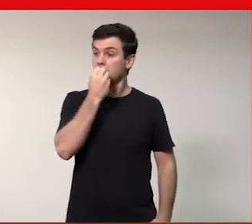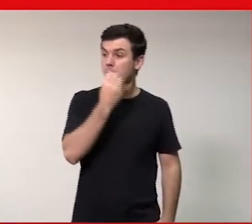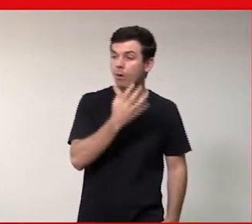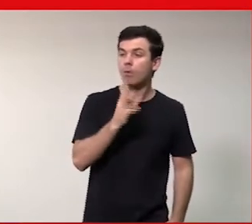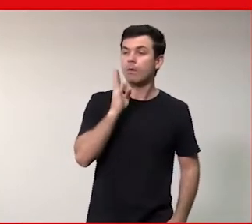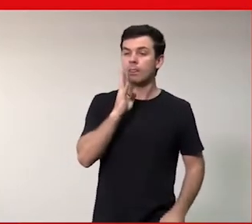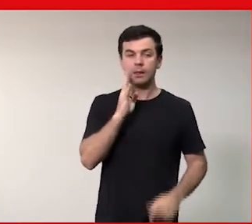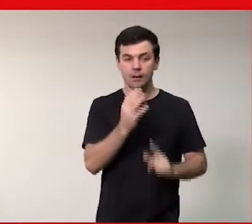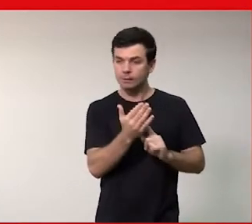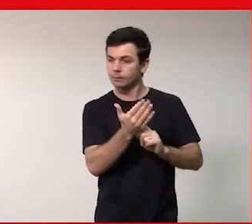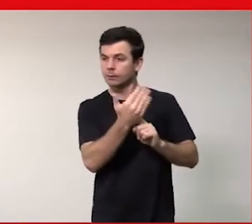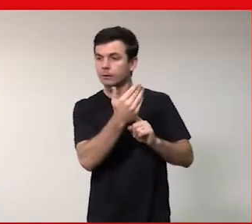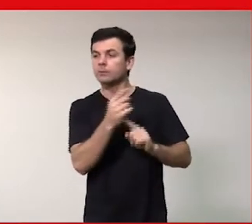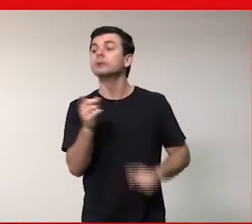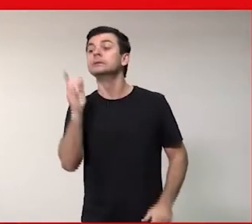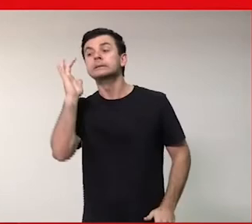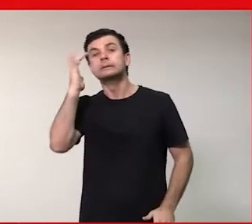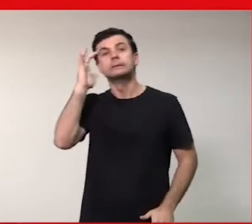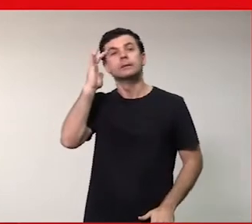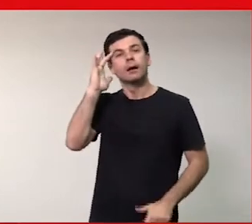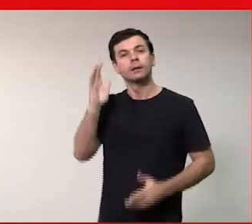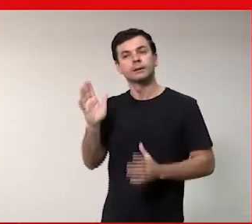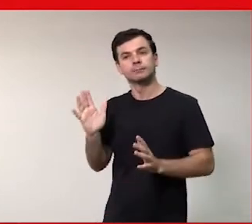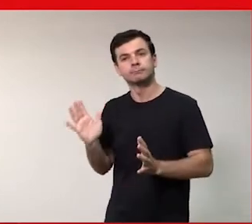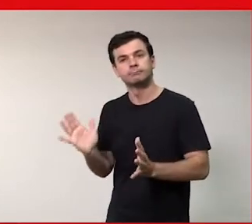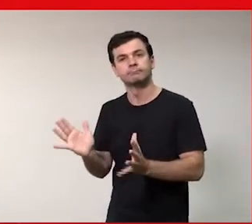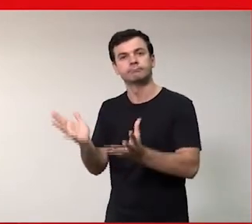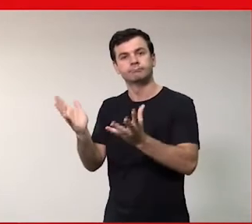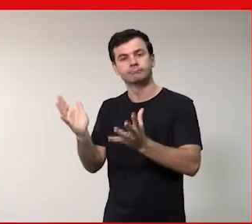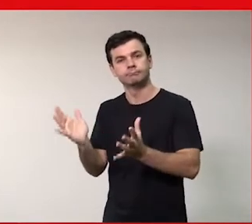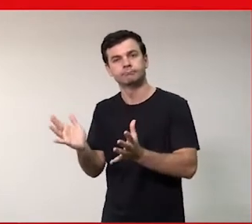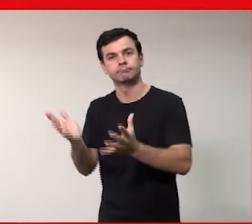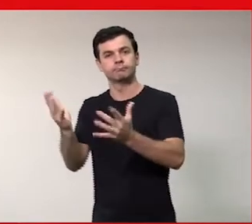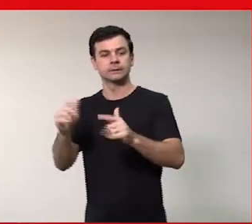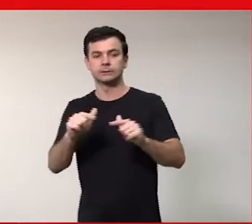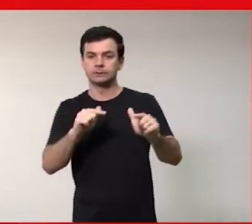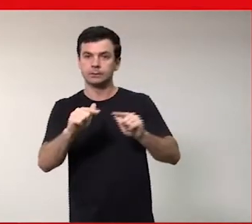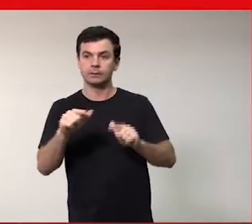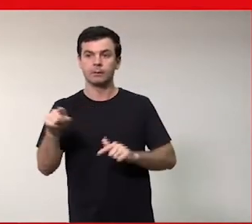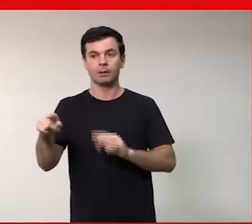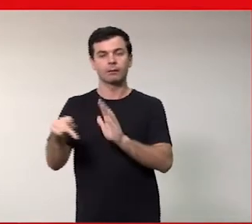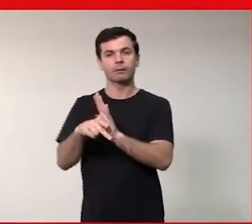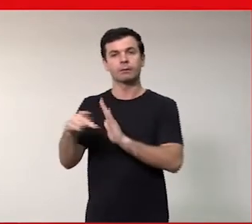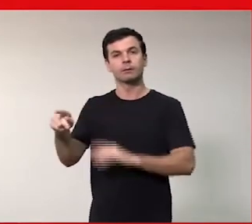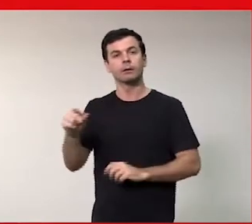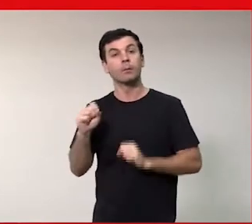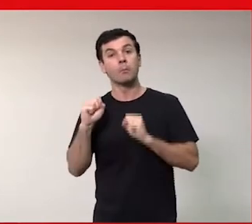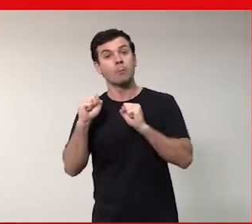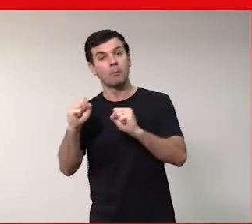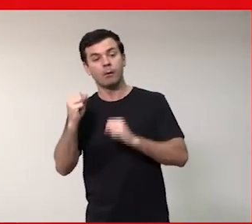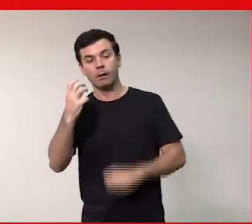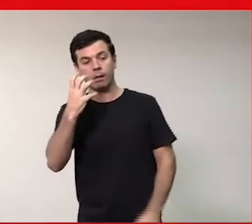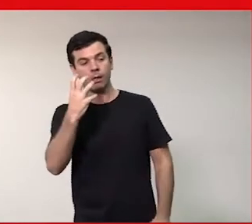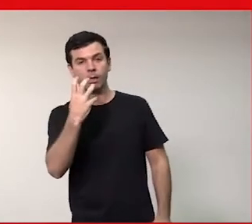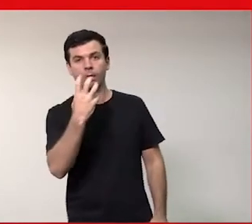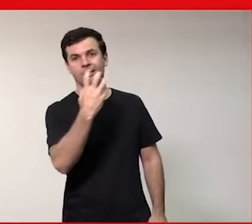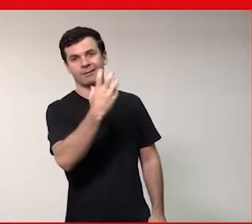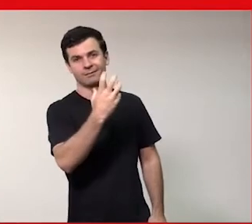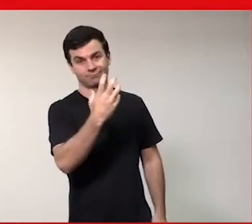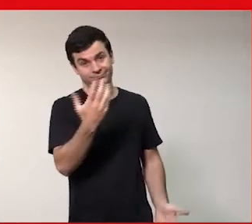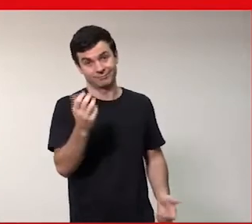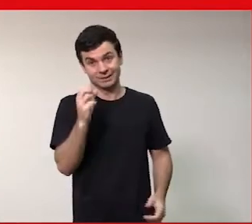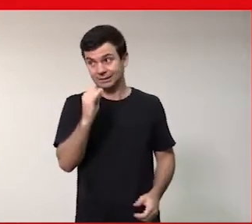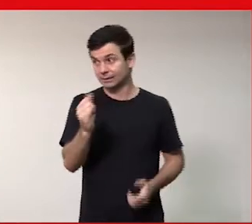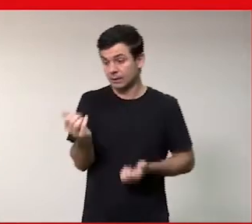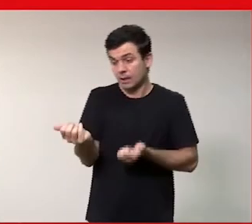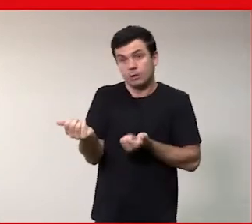tecnologia de exatas porque é o incentivo lá na adolescência que